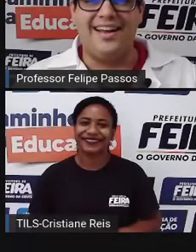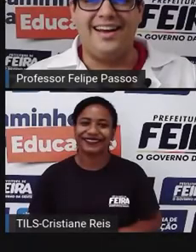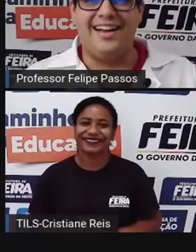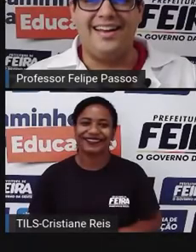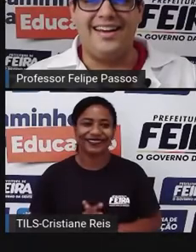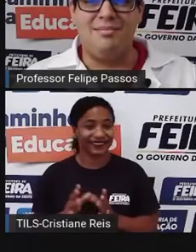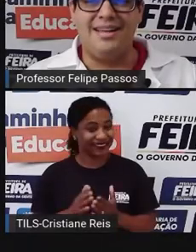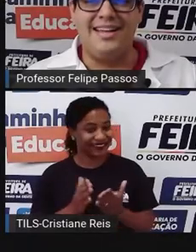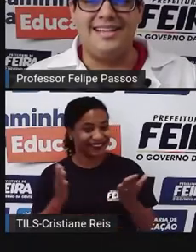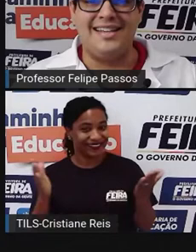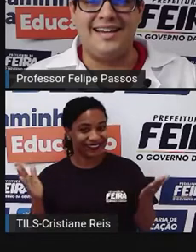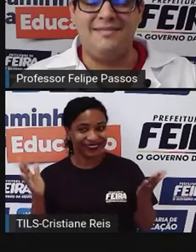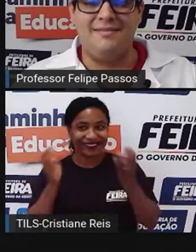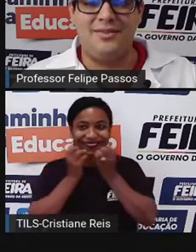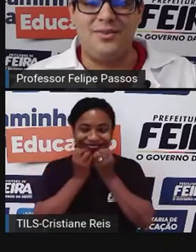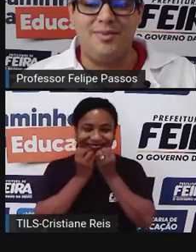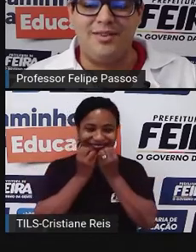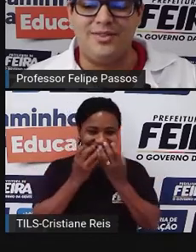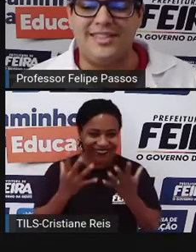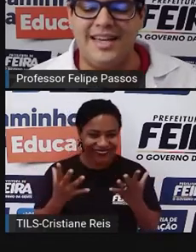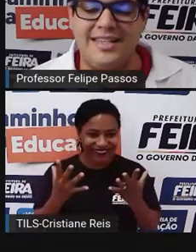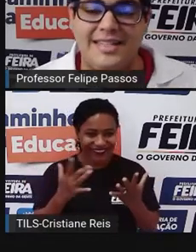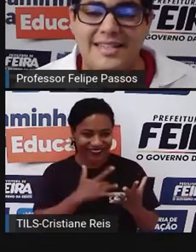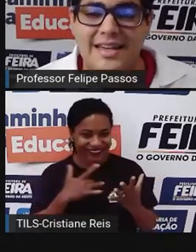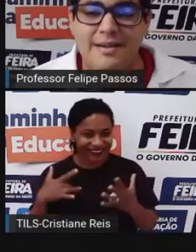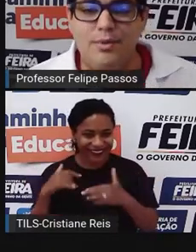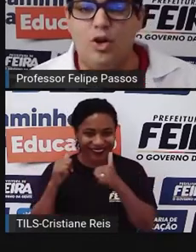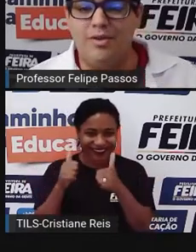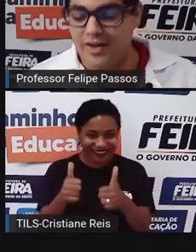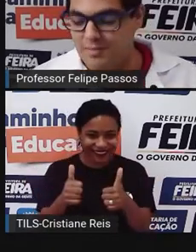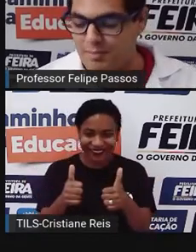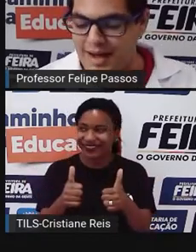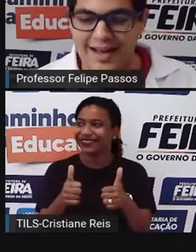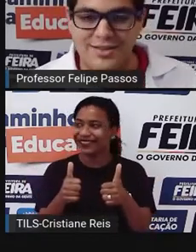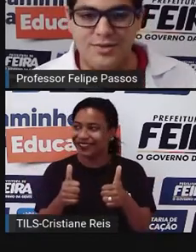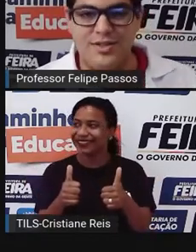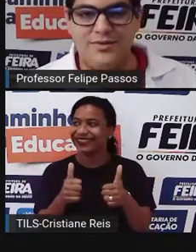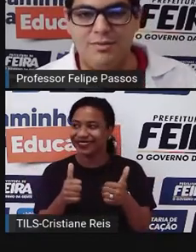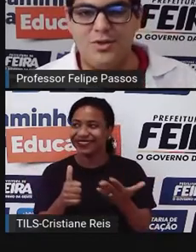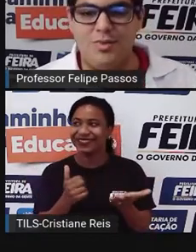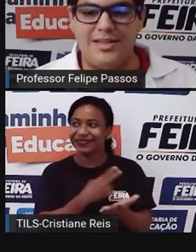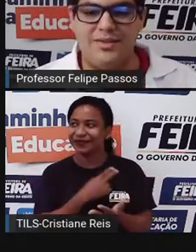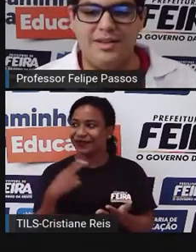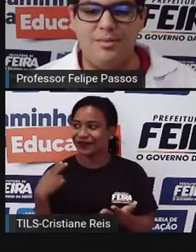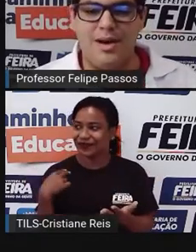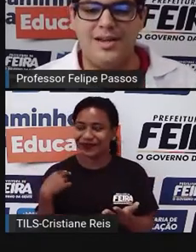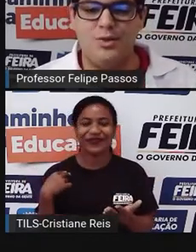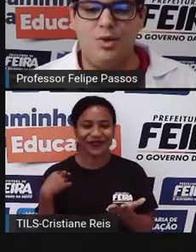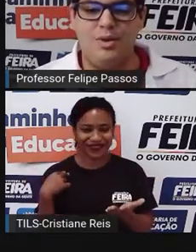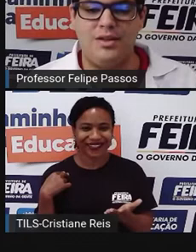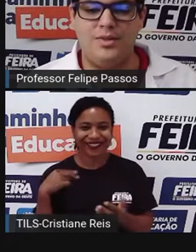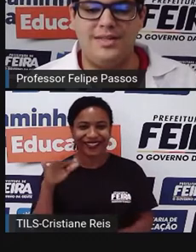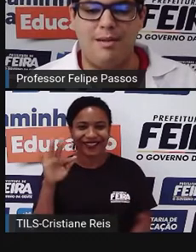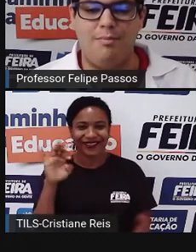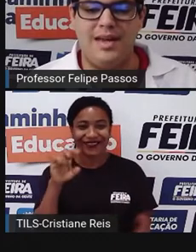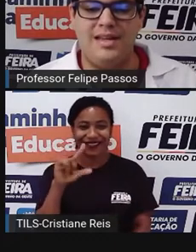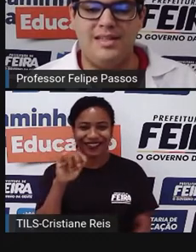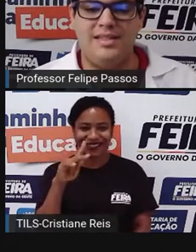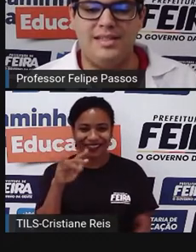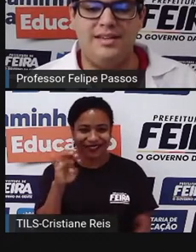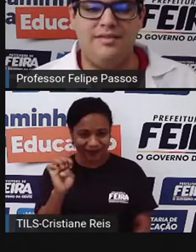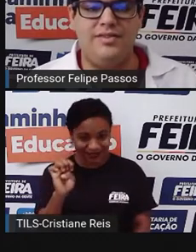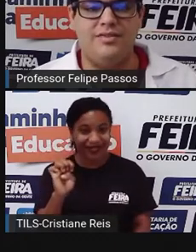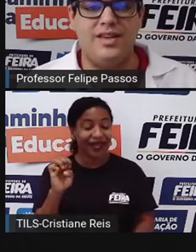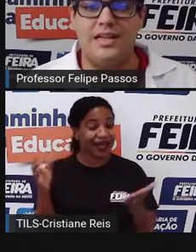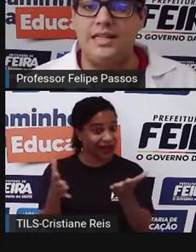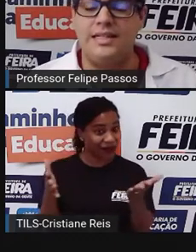Fala galera, beleza? Tudo bem com vocês? Meu nome é Felipe Passos, vamos começando aqui mais um momento Saberes